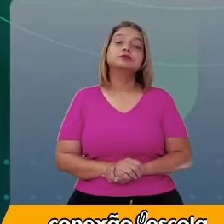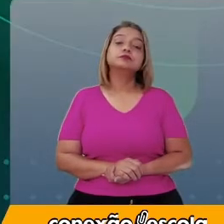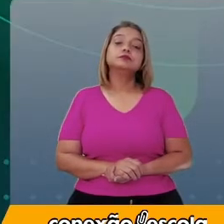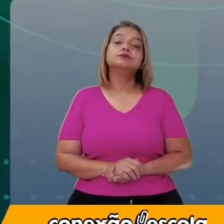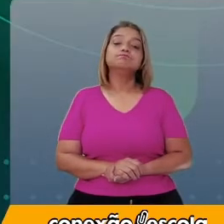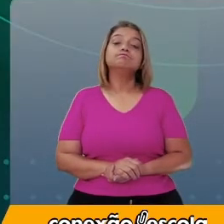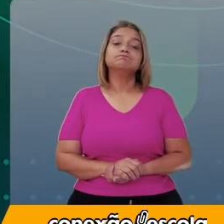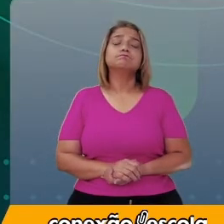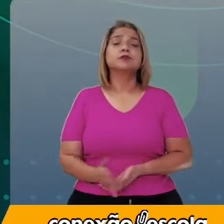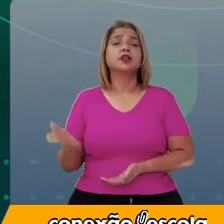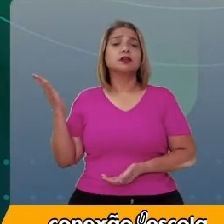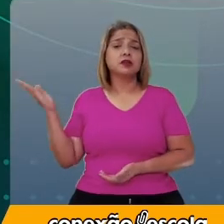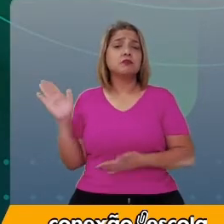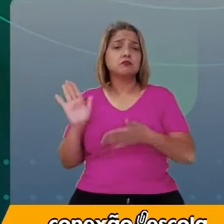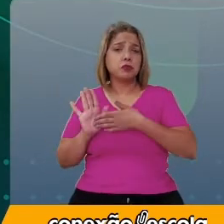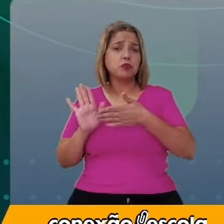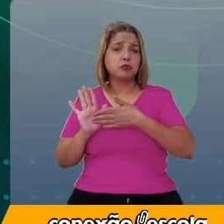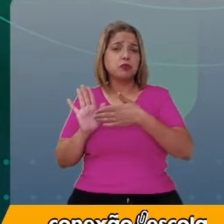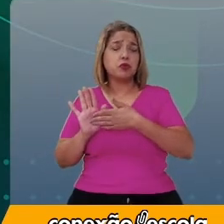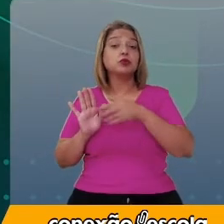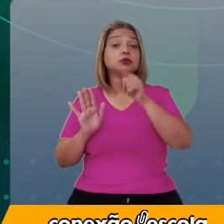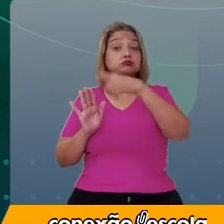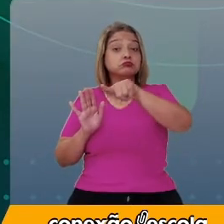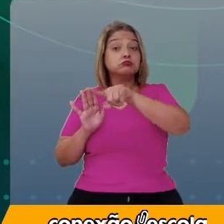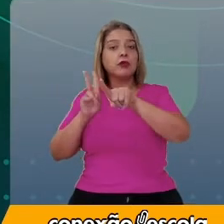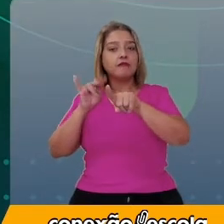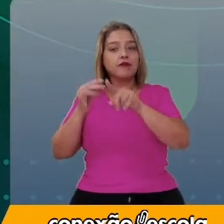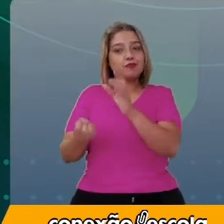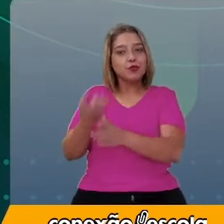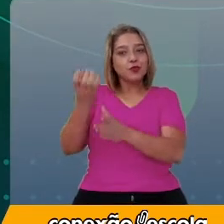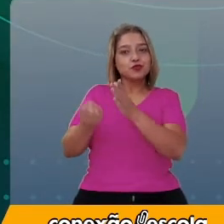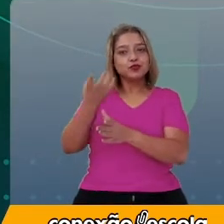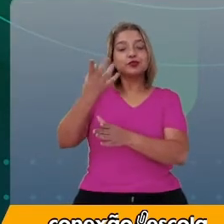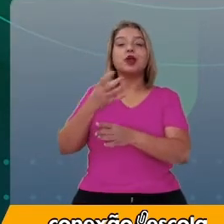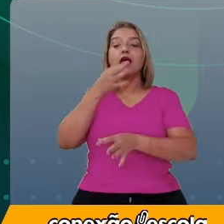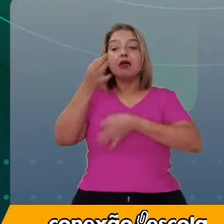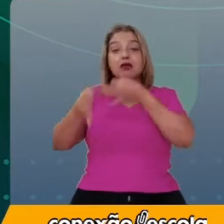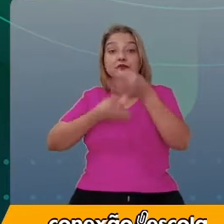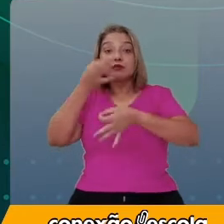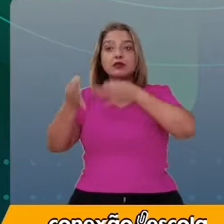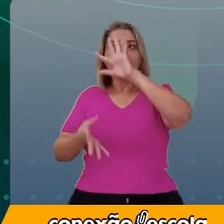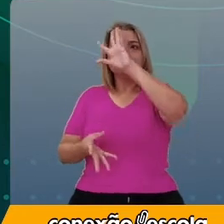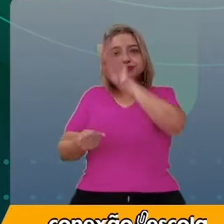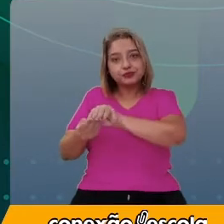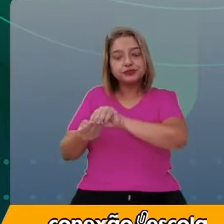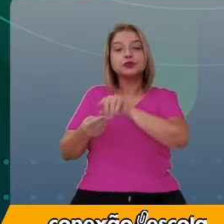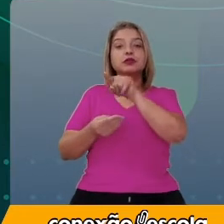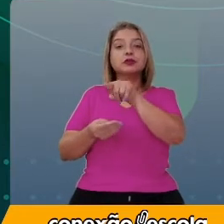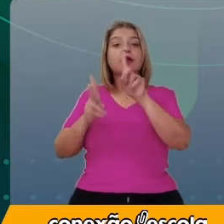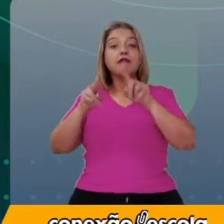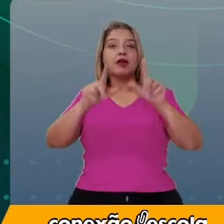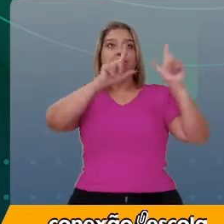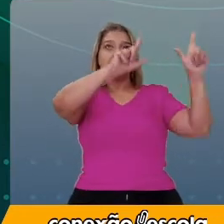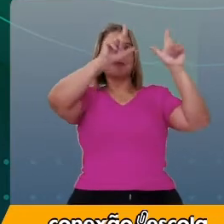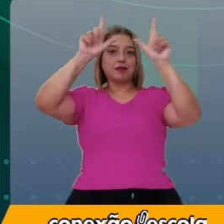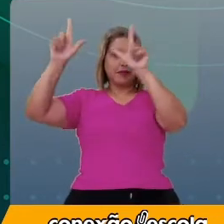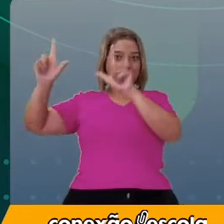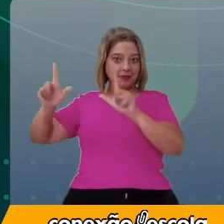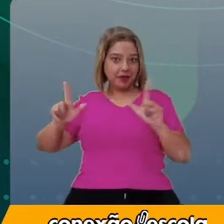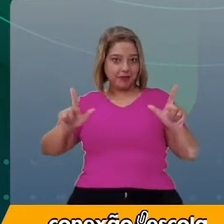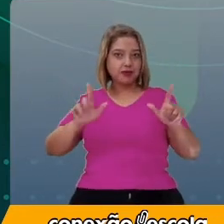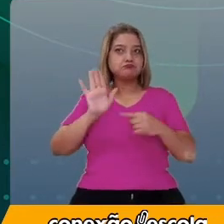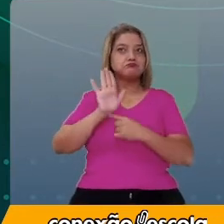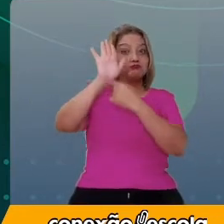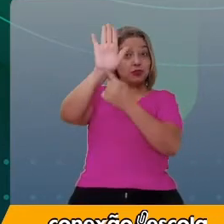E nessa proposta, nós iremos produzir resenhas críticas para colocar no mural. Vamos